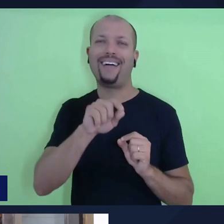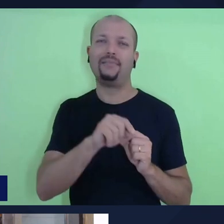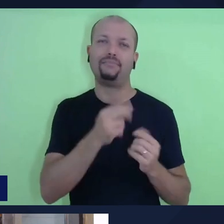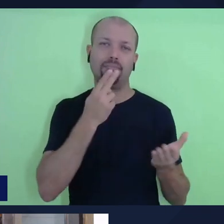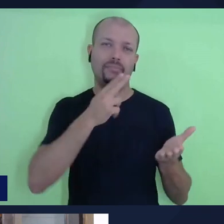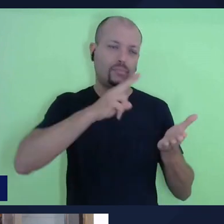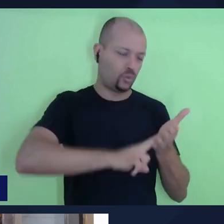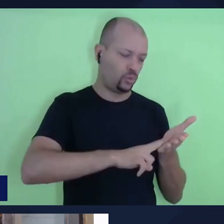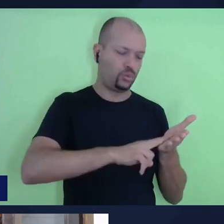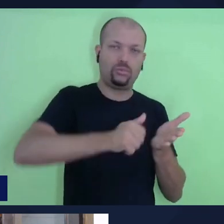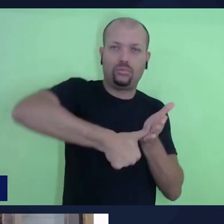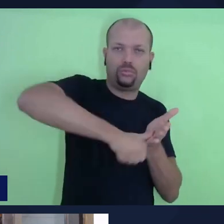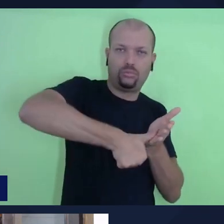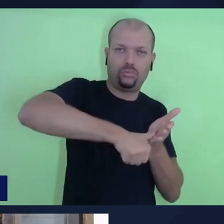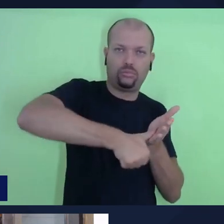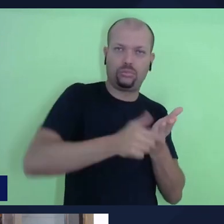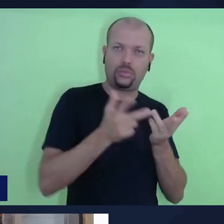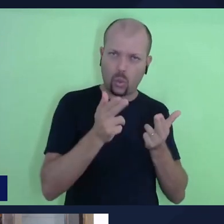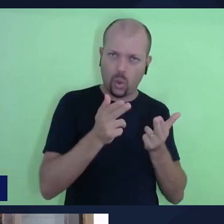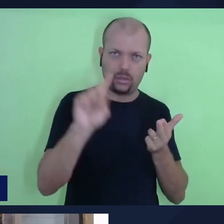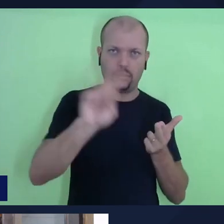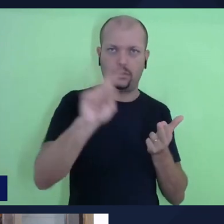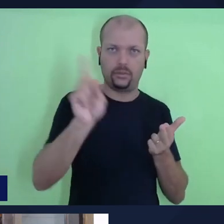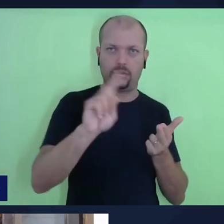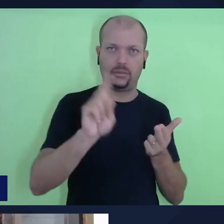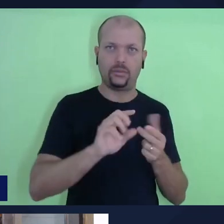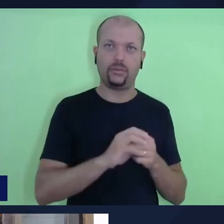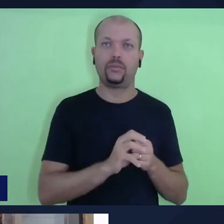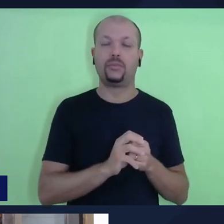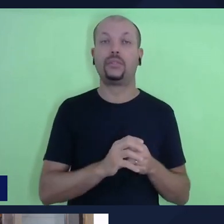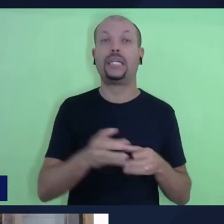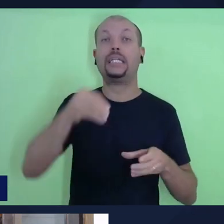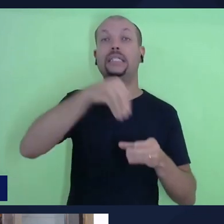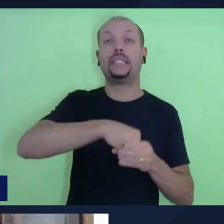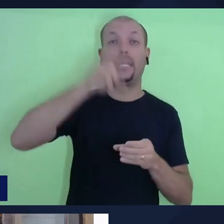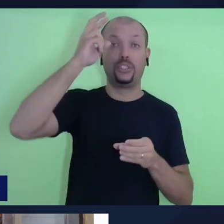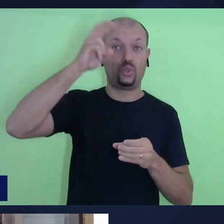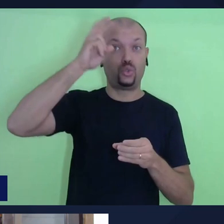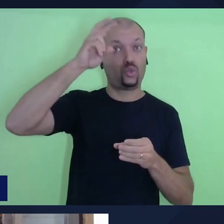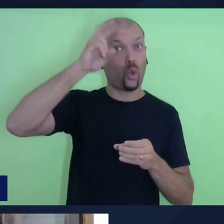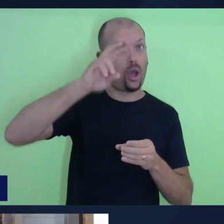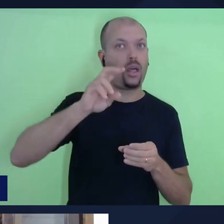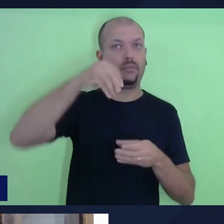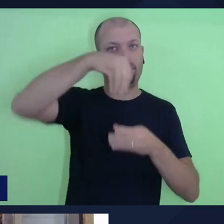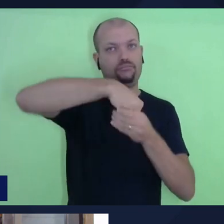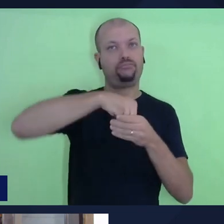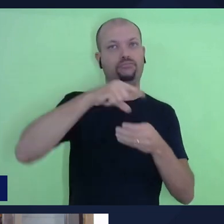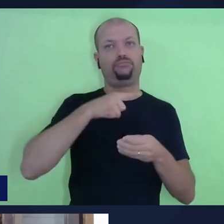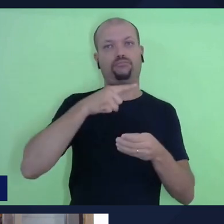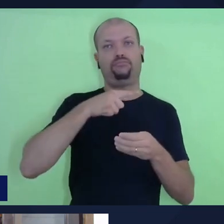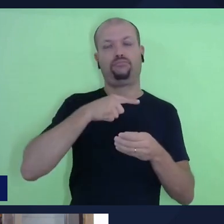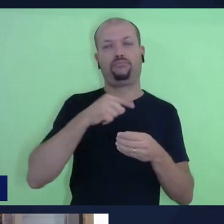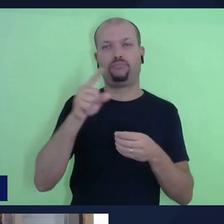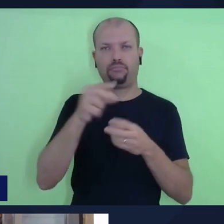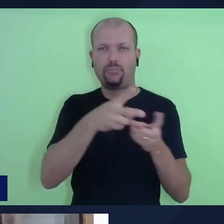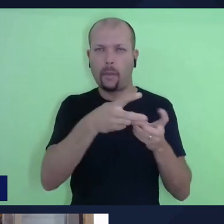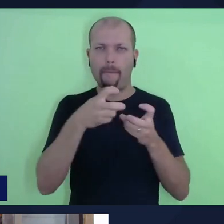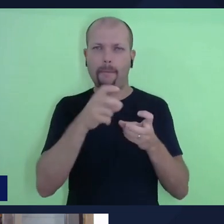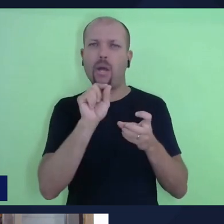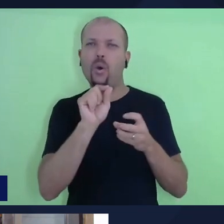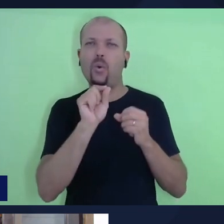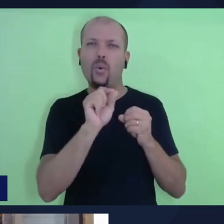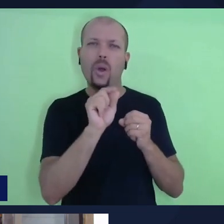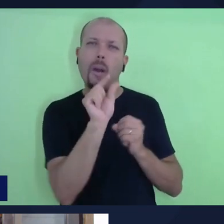contratual, elas muitas vezes estão inseridas dentro de histórias de narrativas, então você vê pequenos lampejos